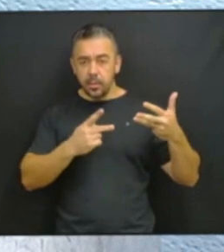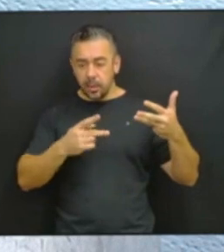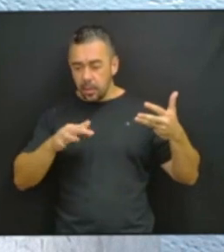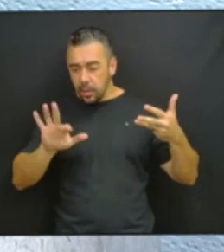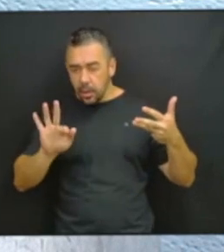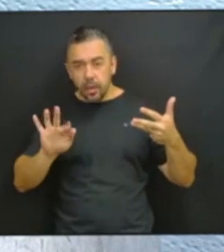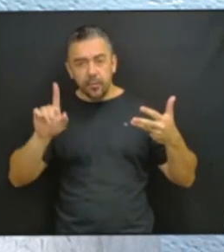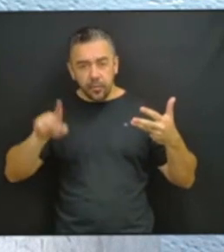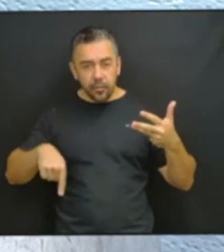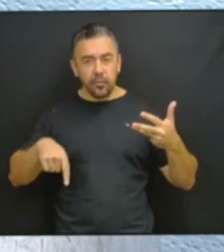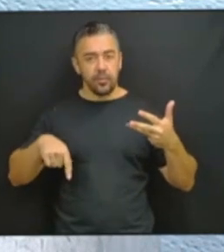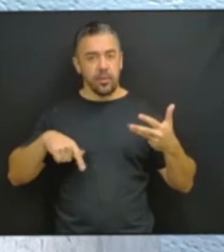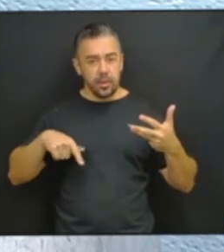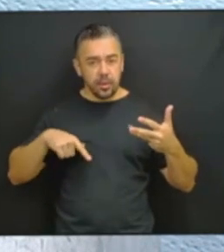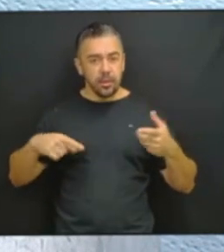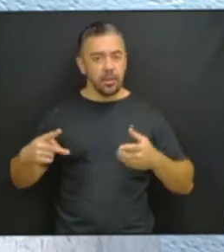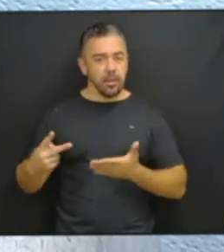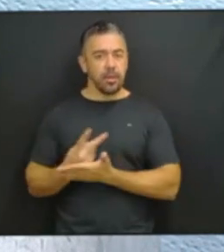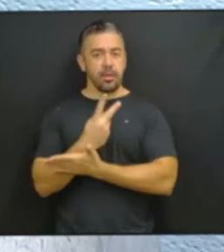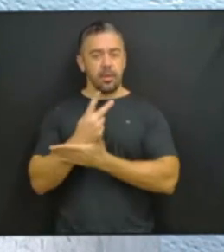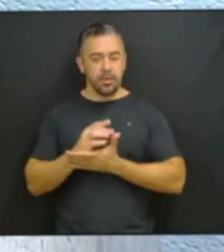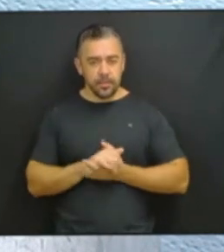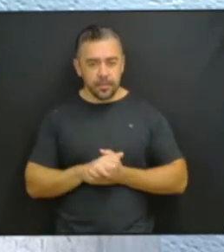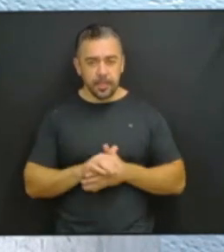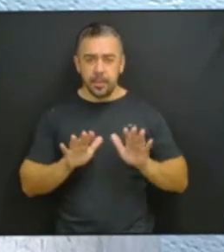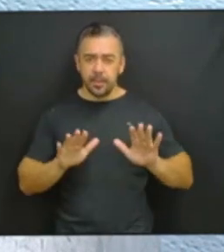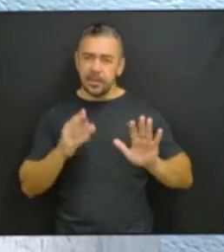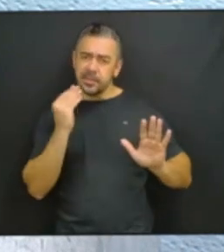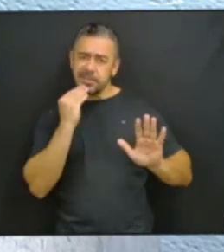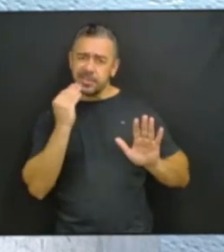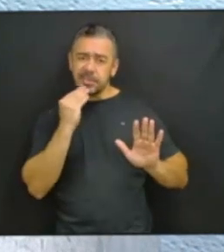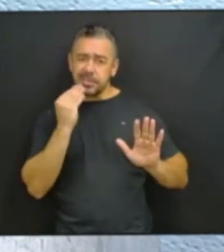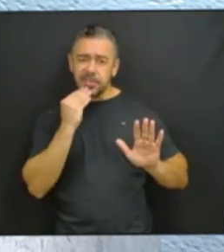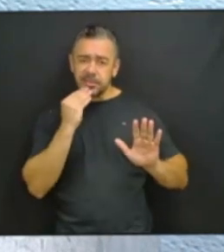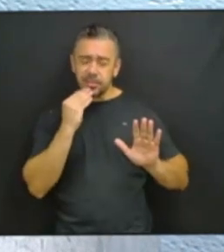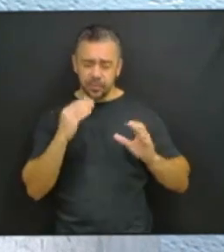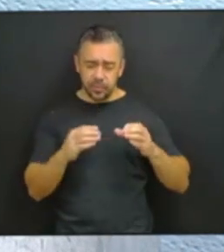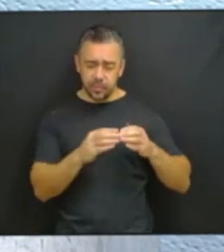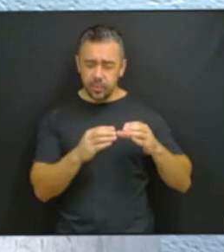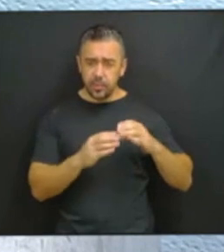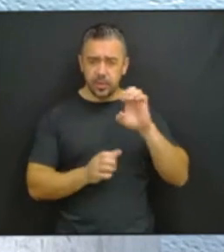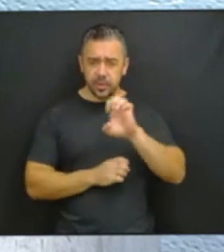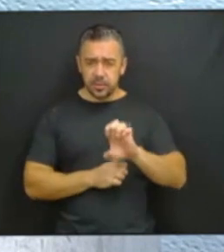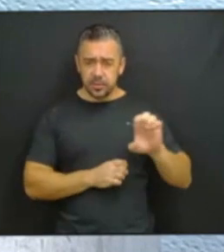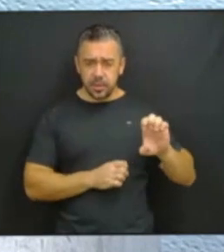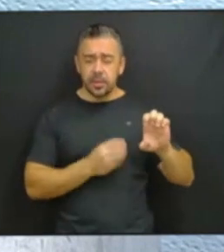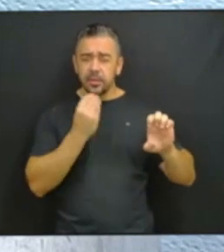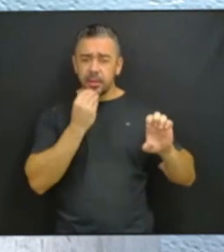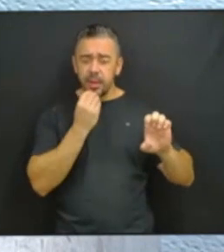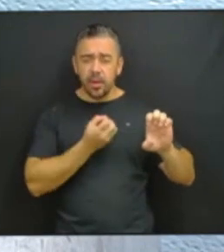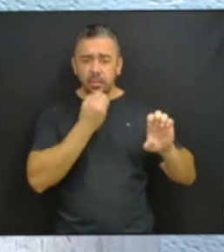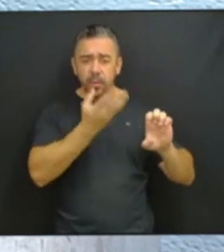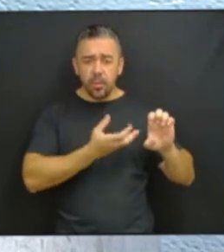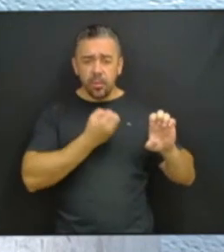são os vilões. Mas essa tentativa da esquerda de recontar a história,